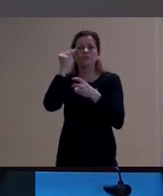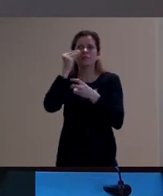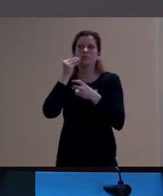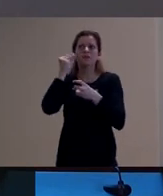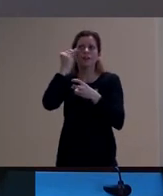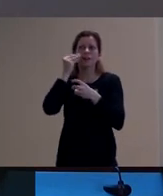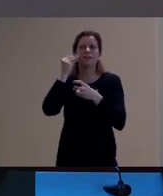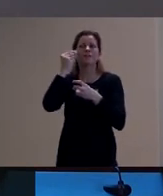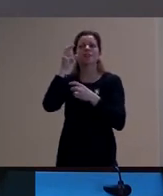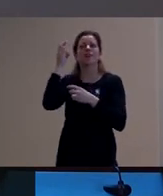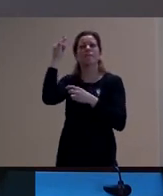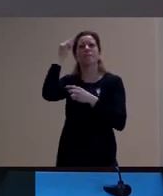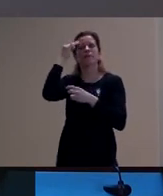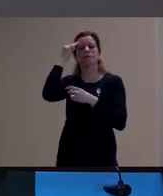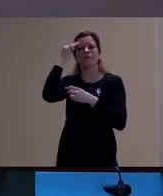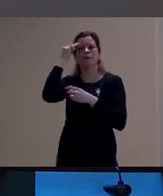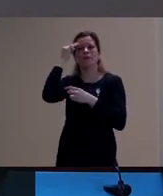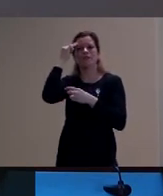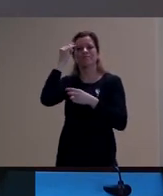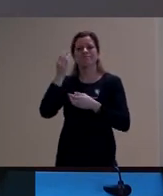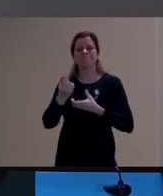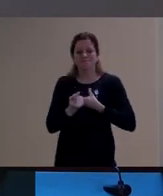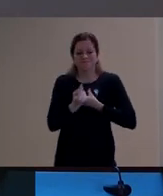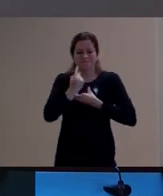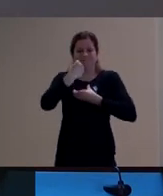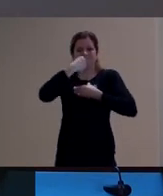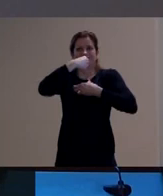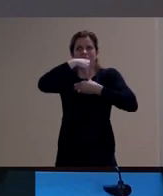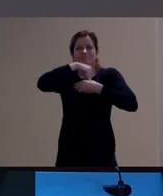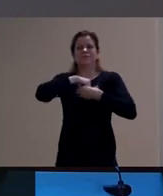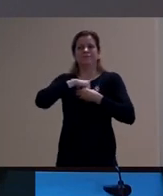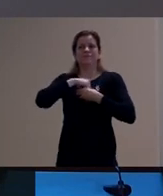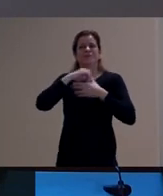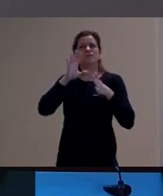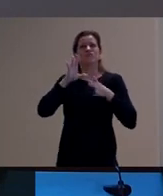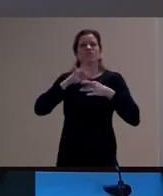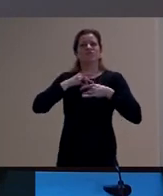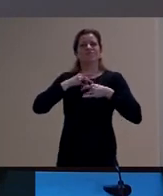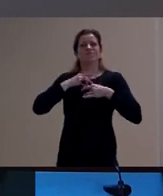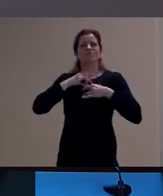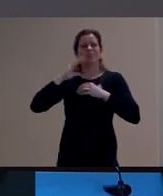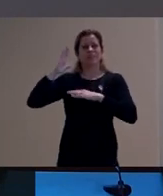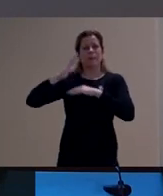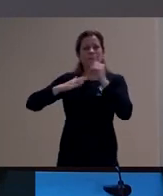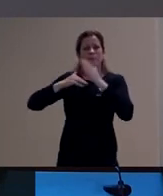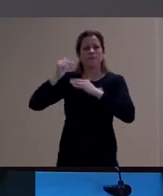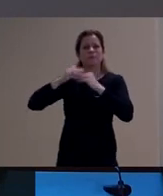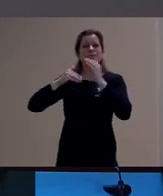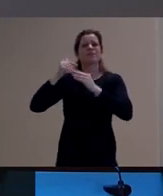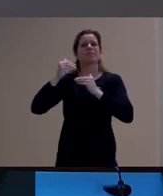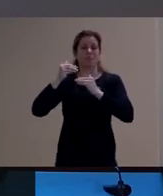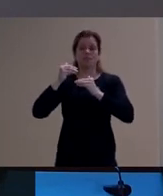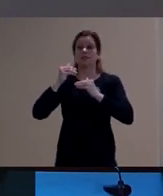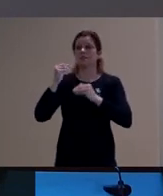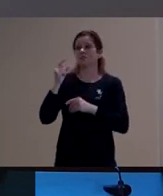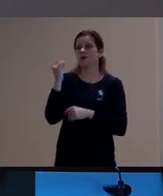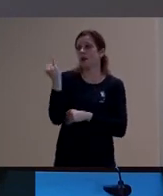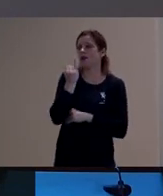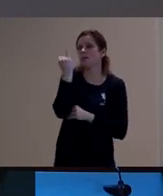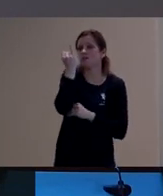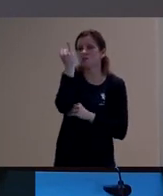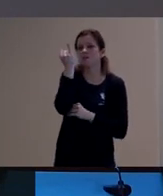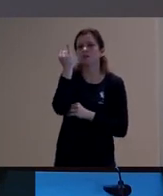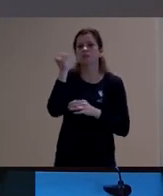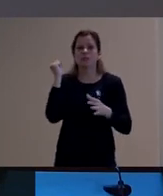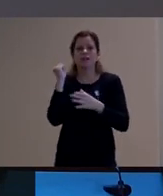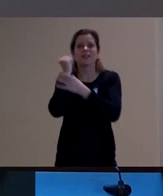formação subjetiva dele isso faz a gente pensar também no movimento importante que é garantir esse tipo de experiências